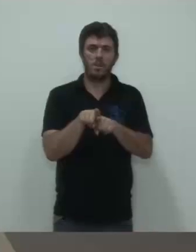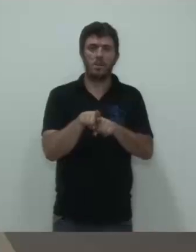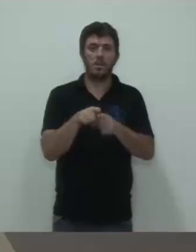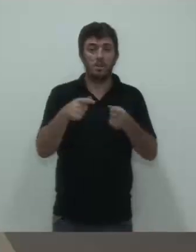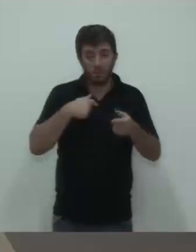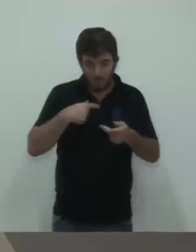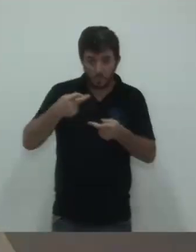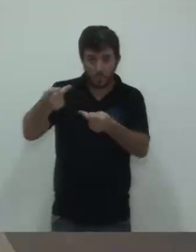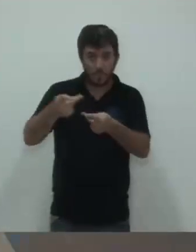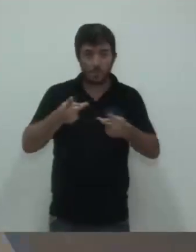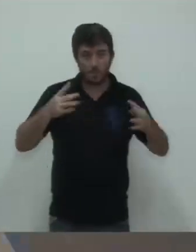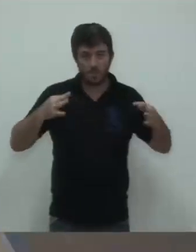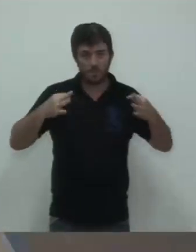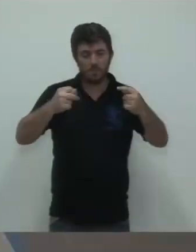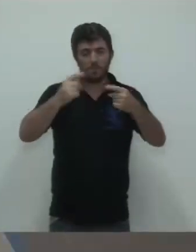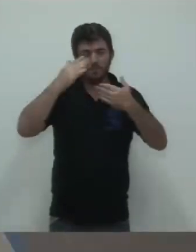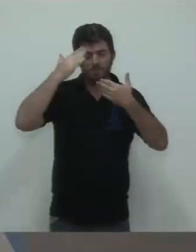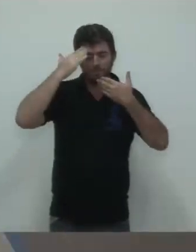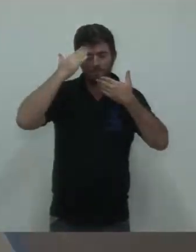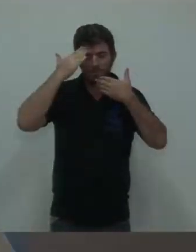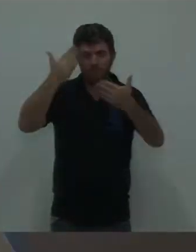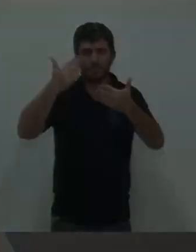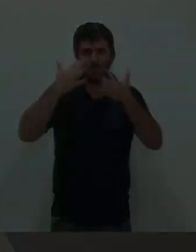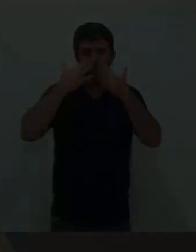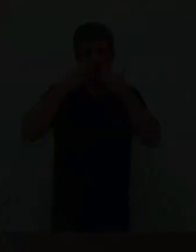e agradeço a atenção.